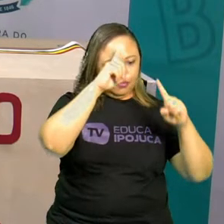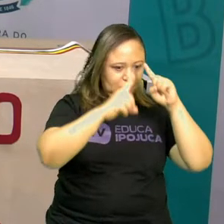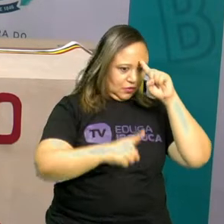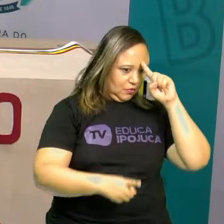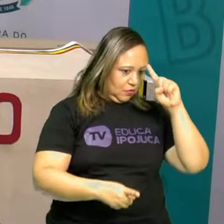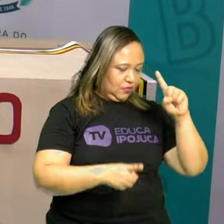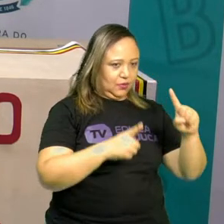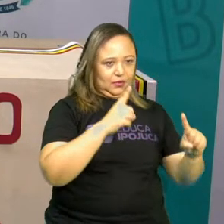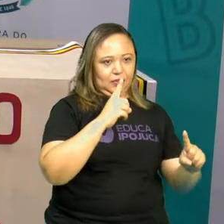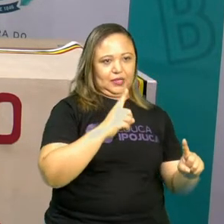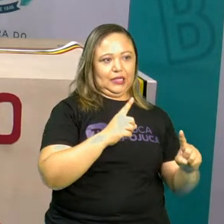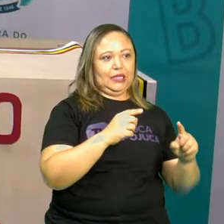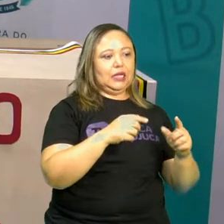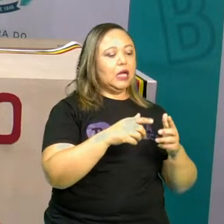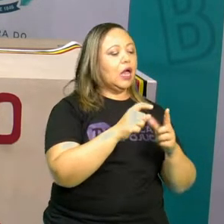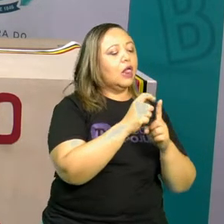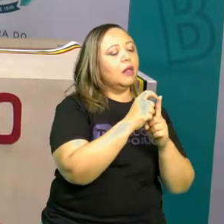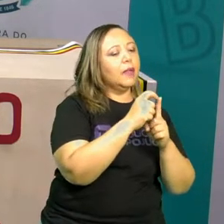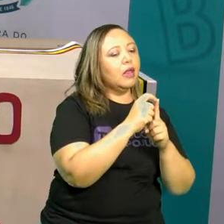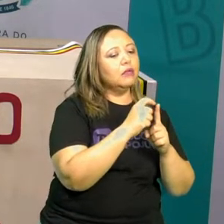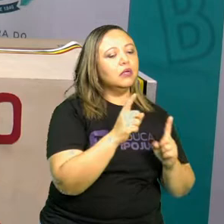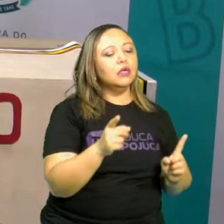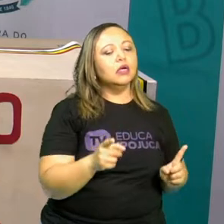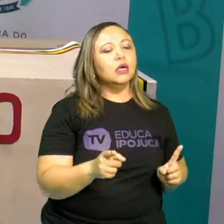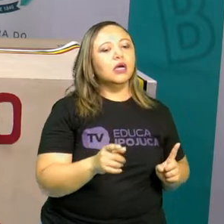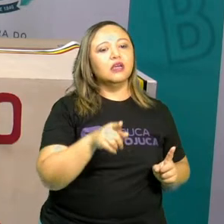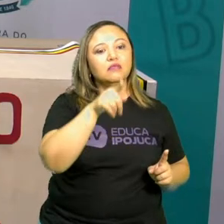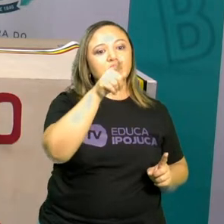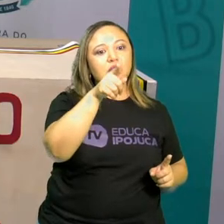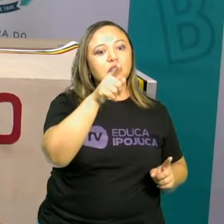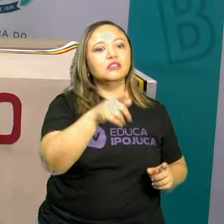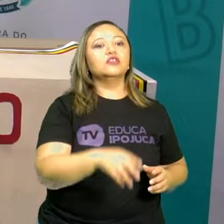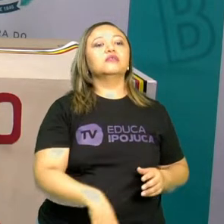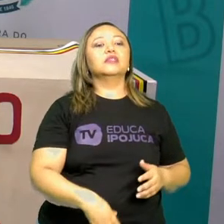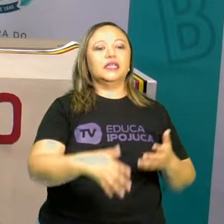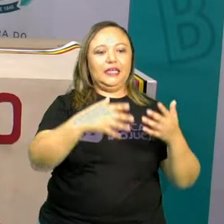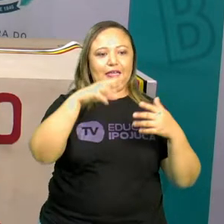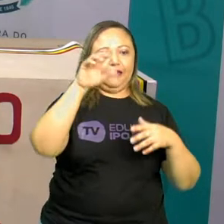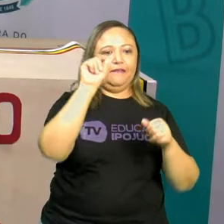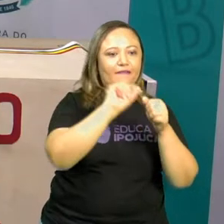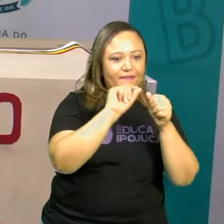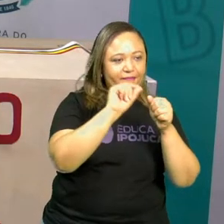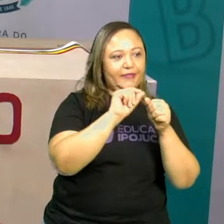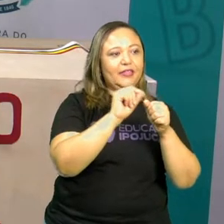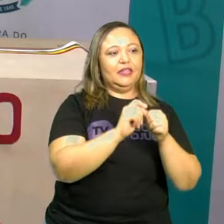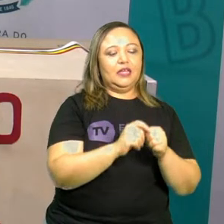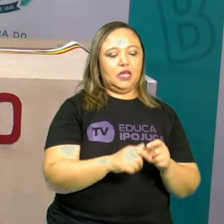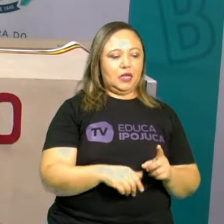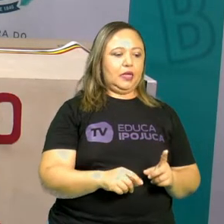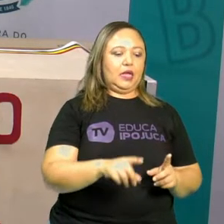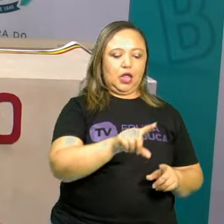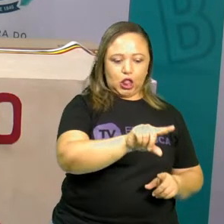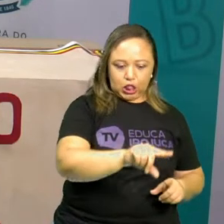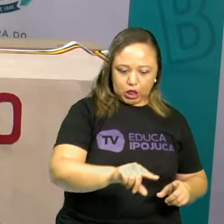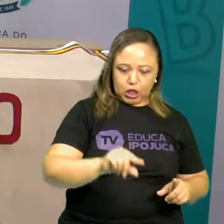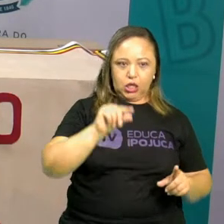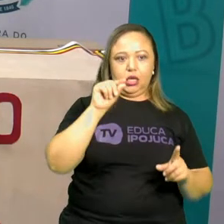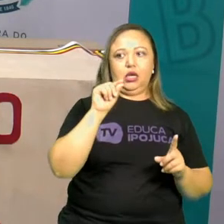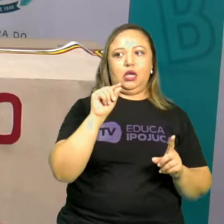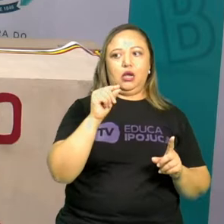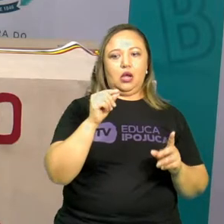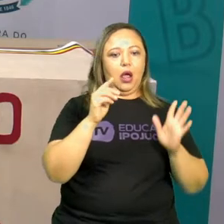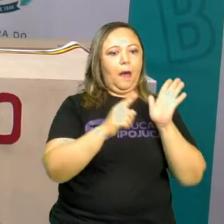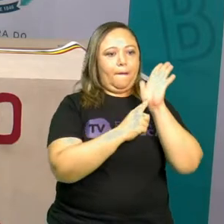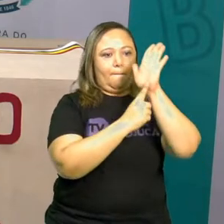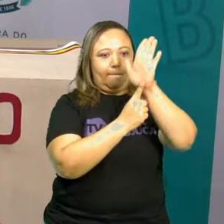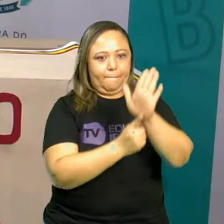pedir para que vocês repitam aí na casinha de vocês, tá certo? A tia tira o comando, mostra como é e vocês vão